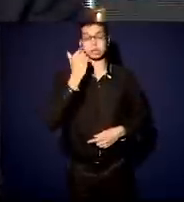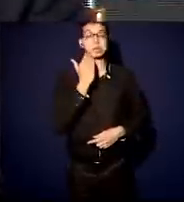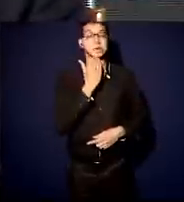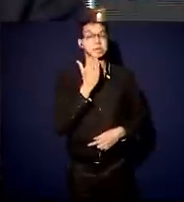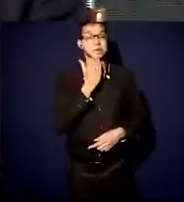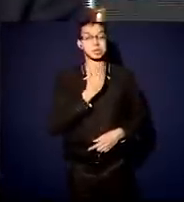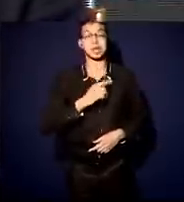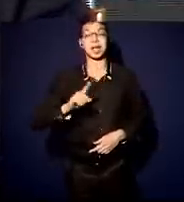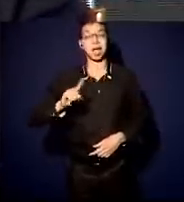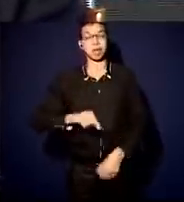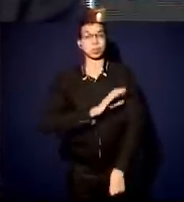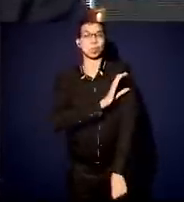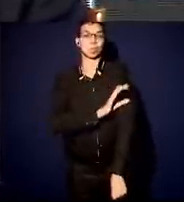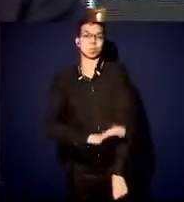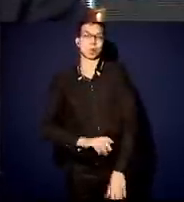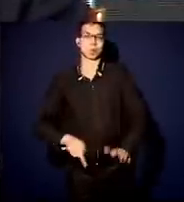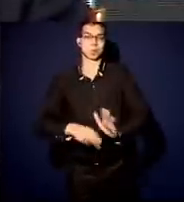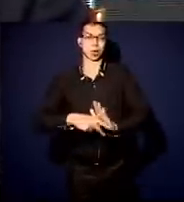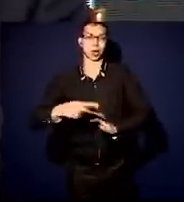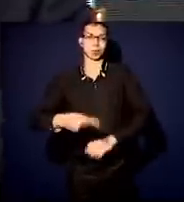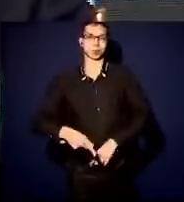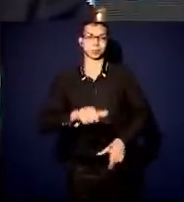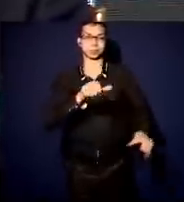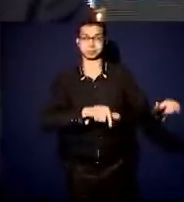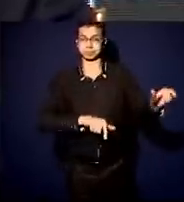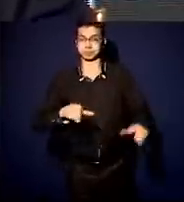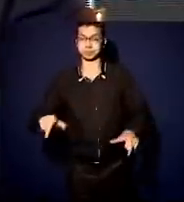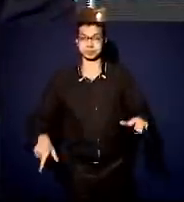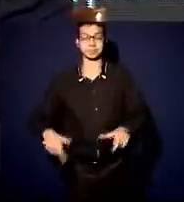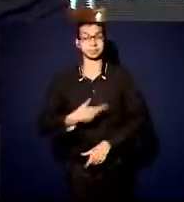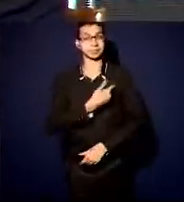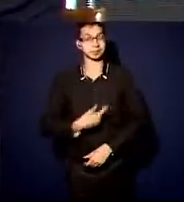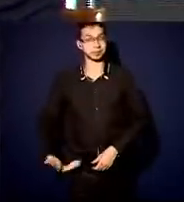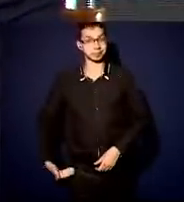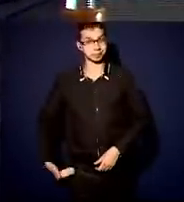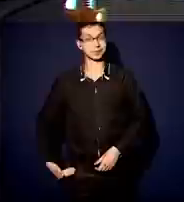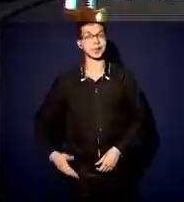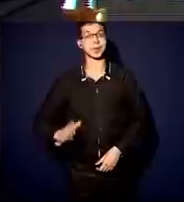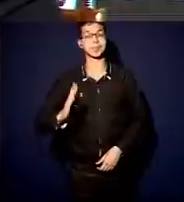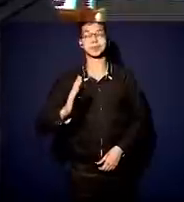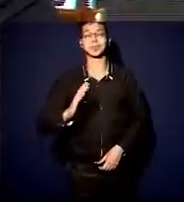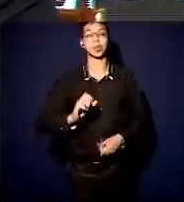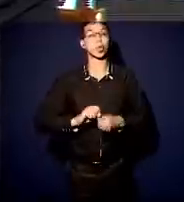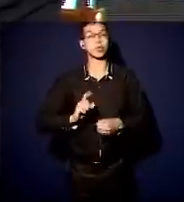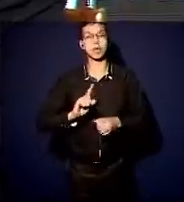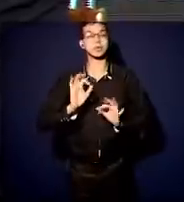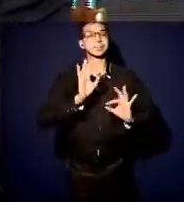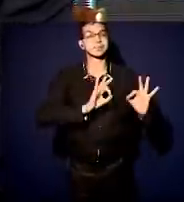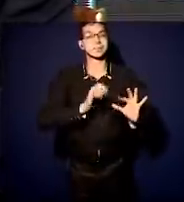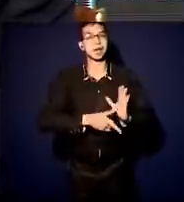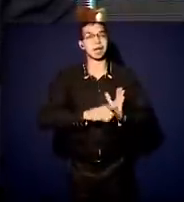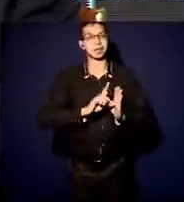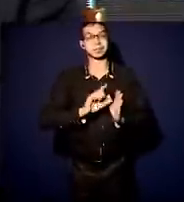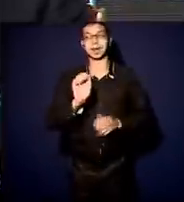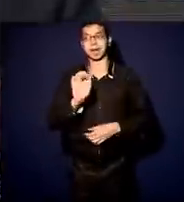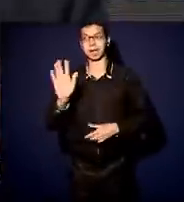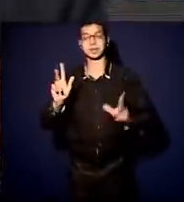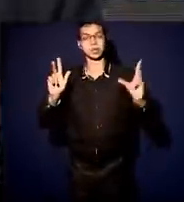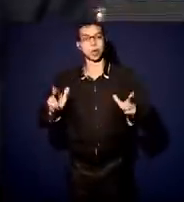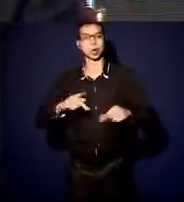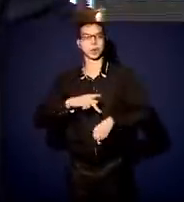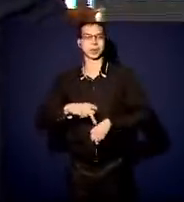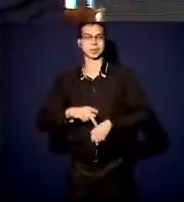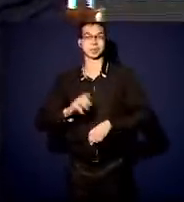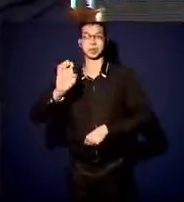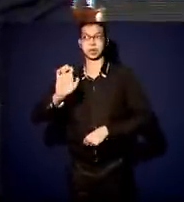brasileiros, é não fazer o planejamento a médio e longo prazo, como é feito nos países asiáticos, como é feito na Europa, como é feito na